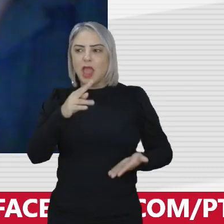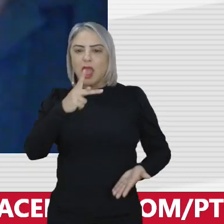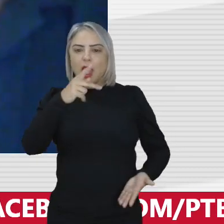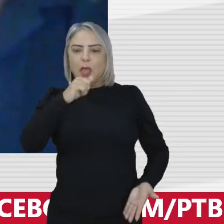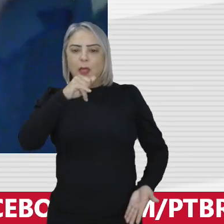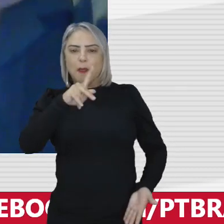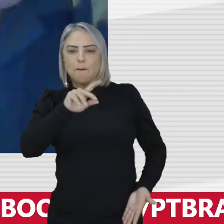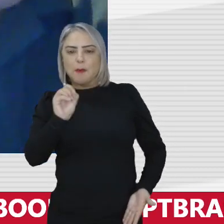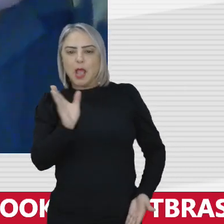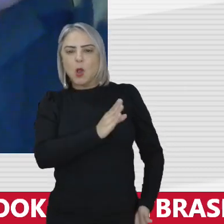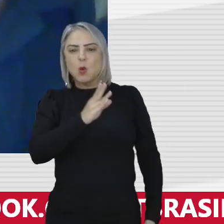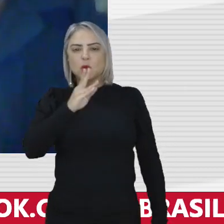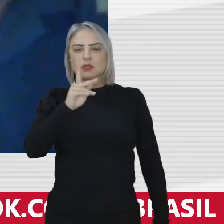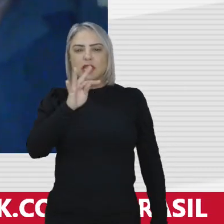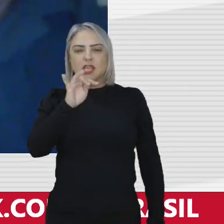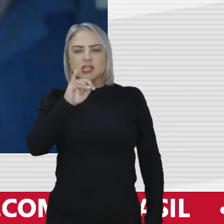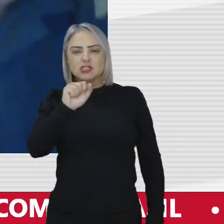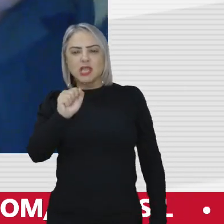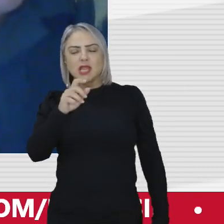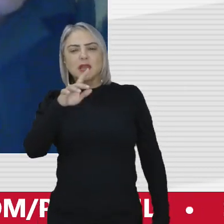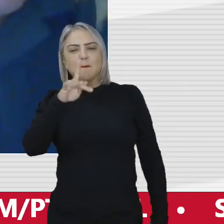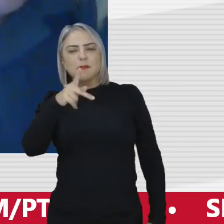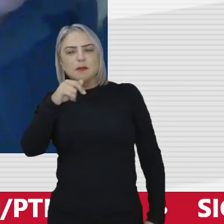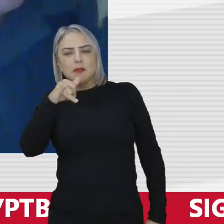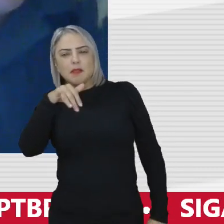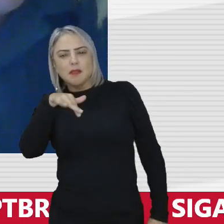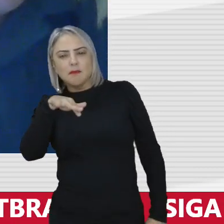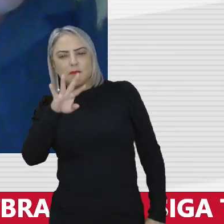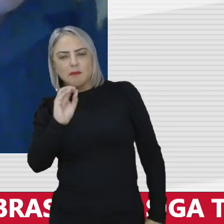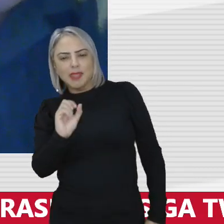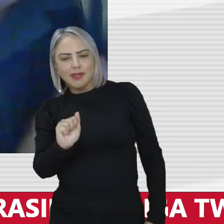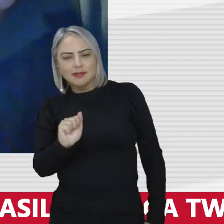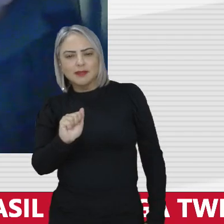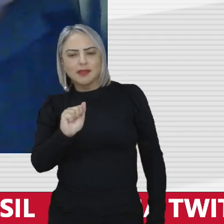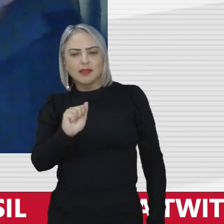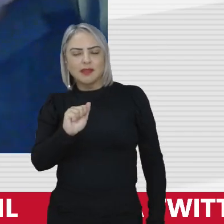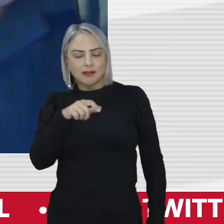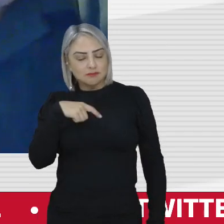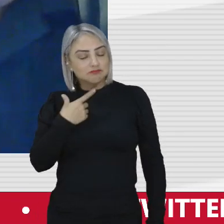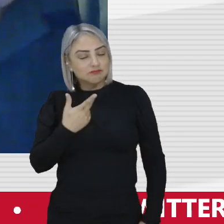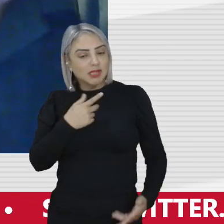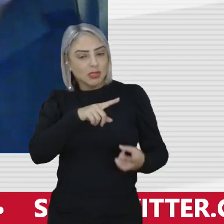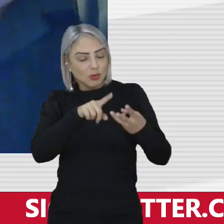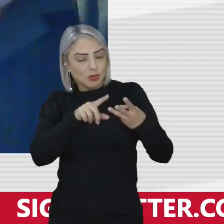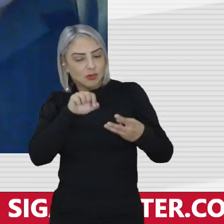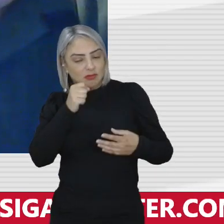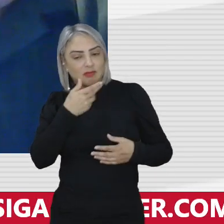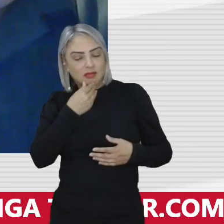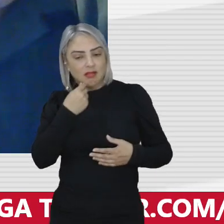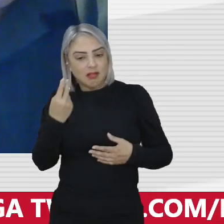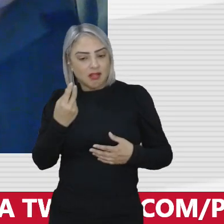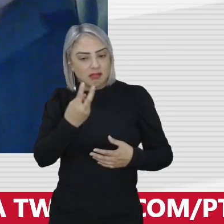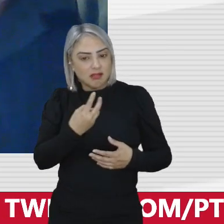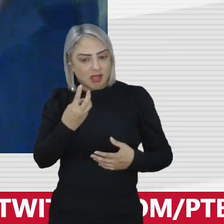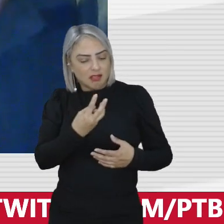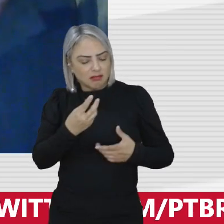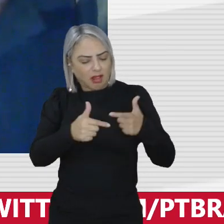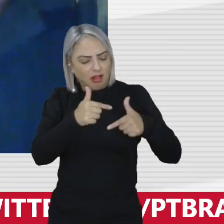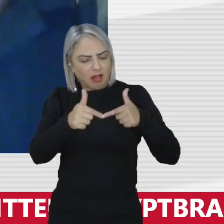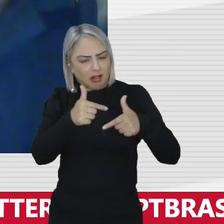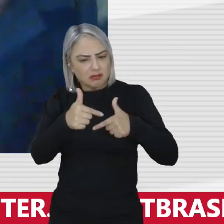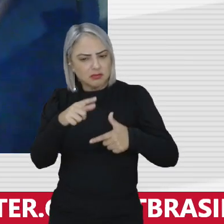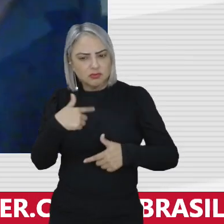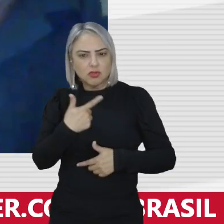Paulo Pimenta e o Adi Damus então veja nós